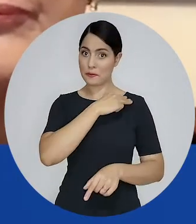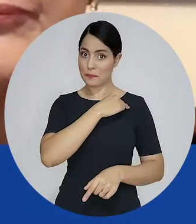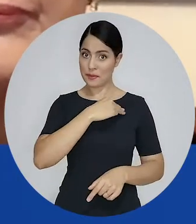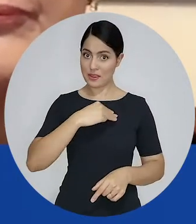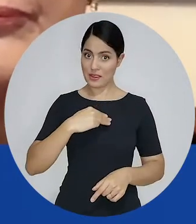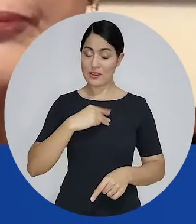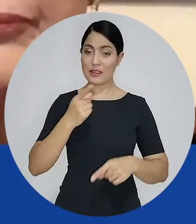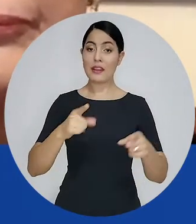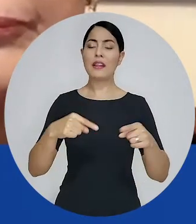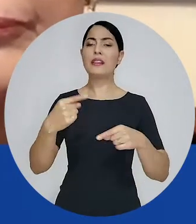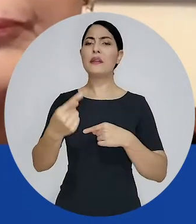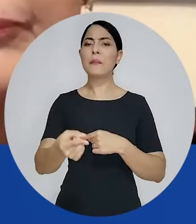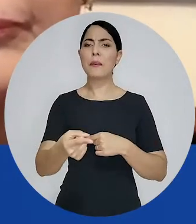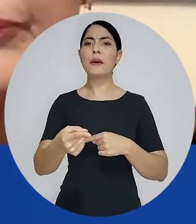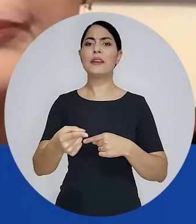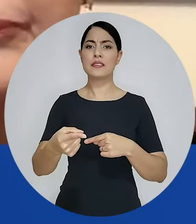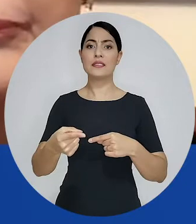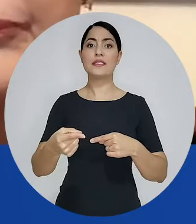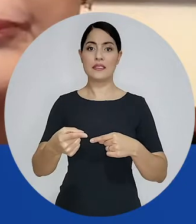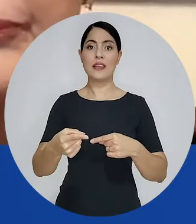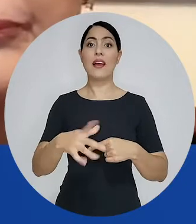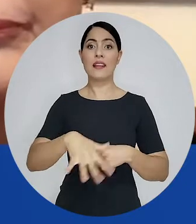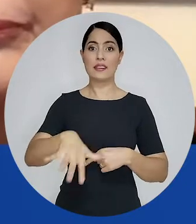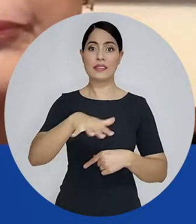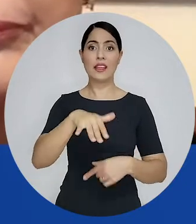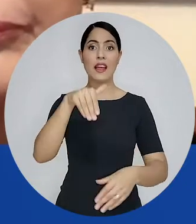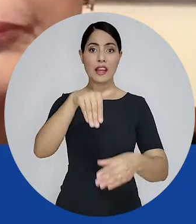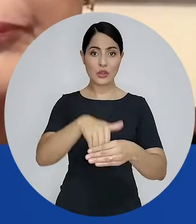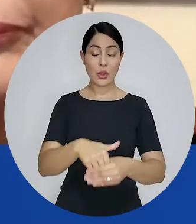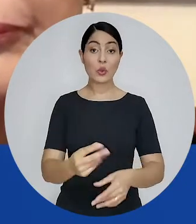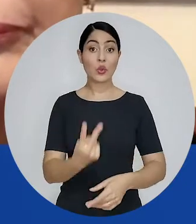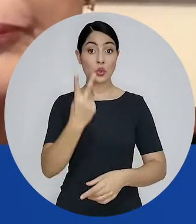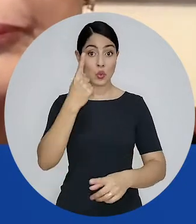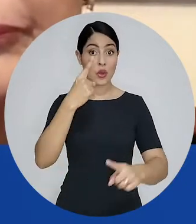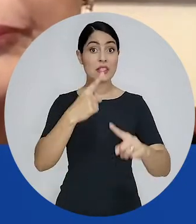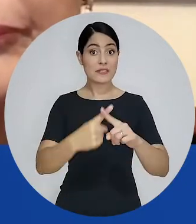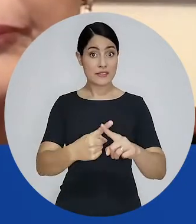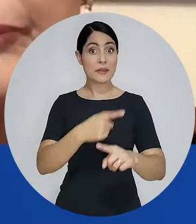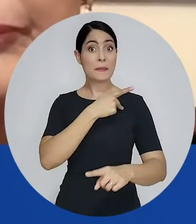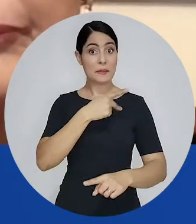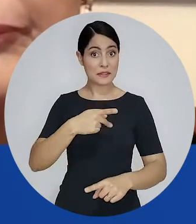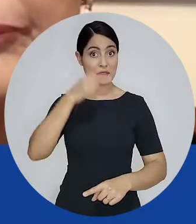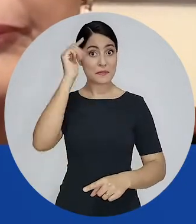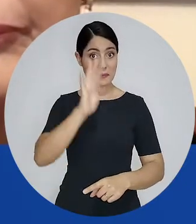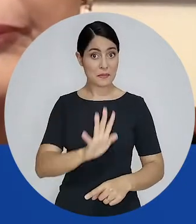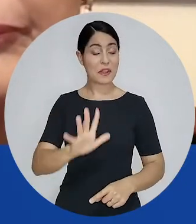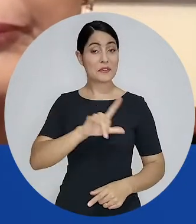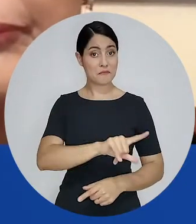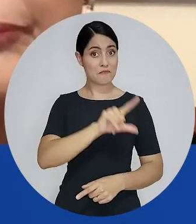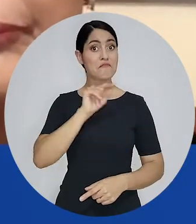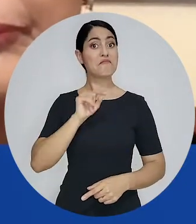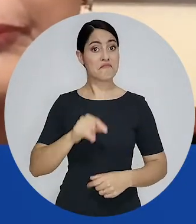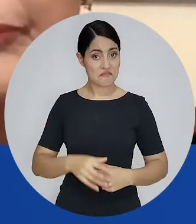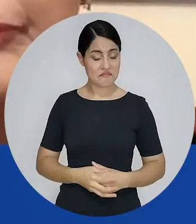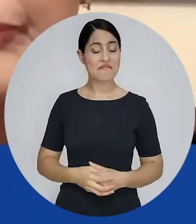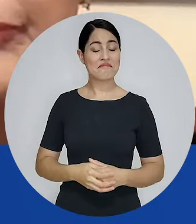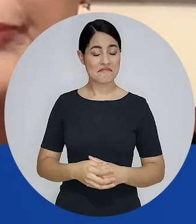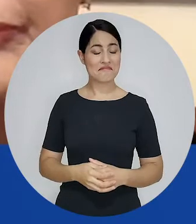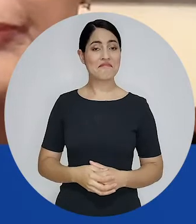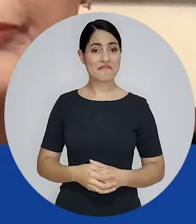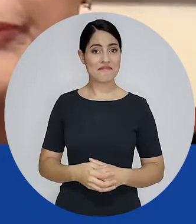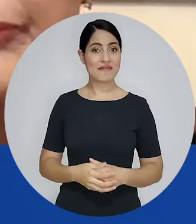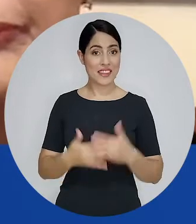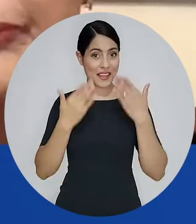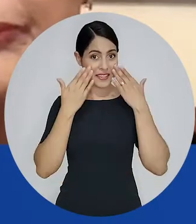passou a atividade política e eleitoral, sendo eleita duas vezes presidente da República do Brasil. E eu não